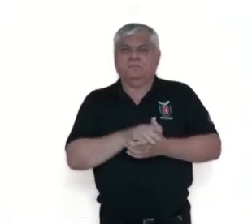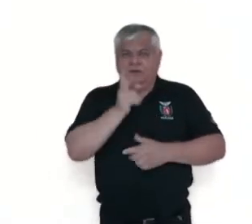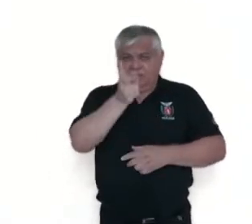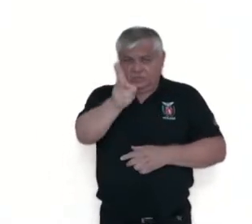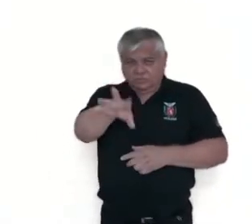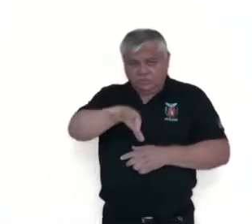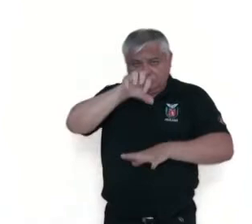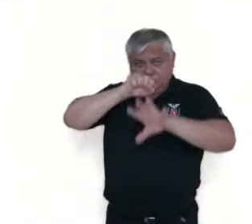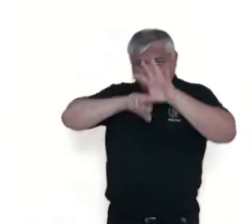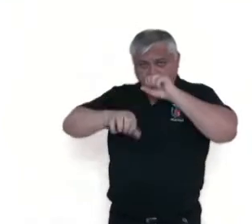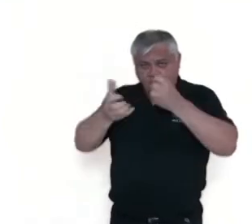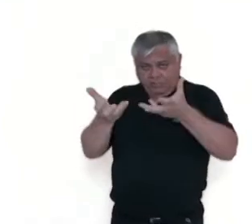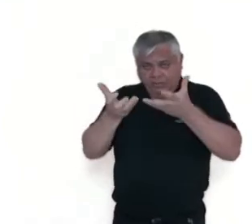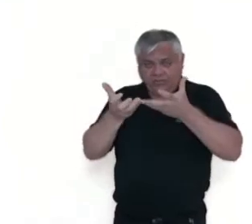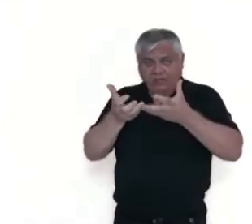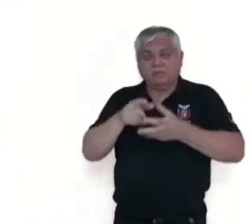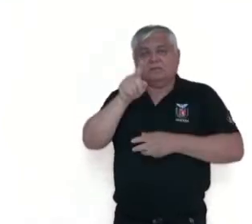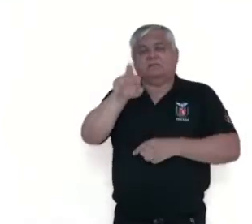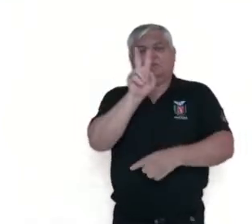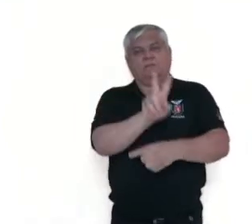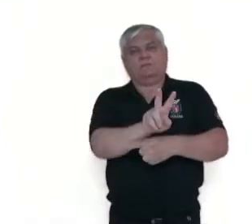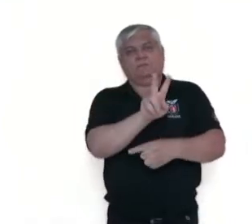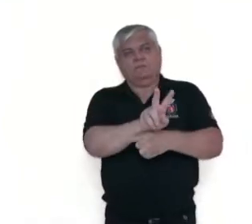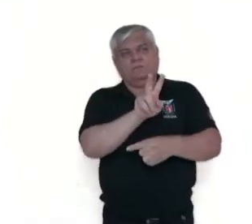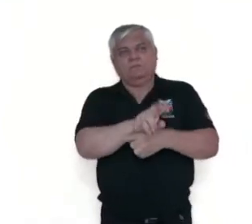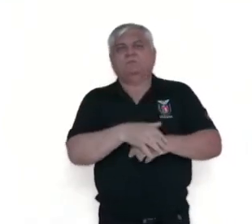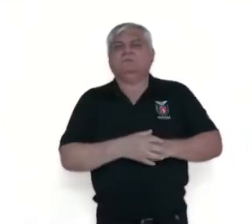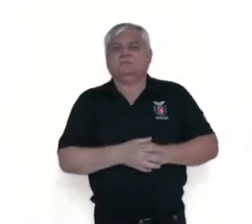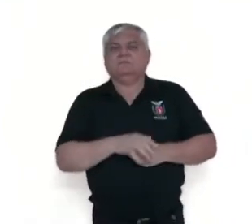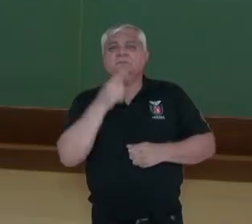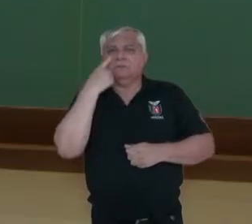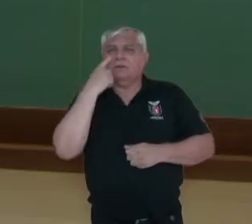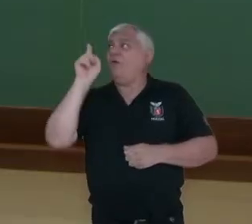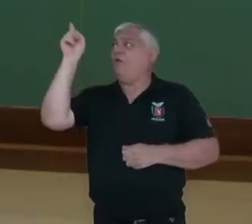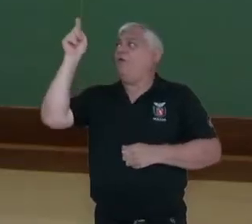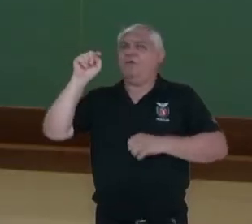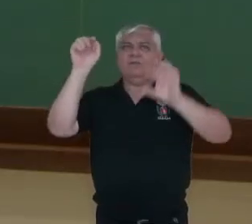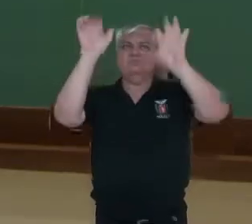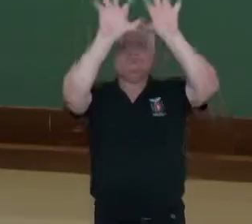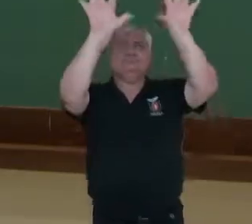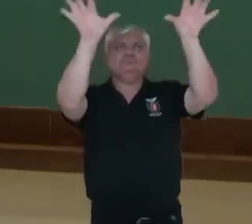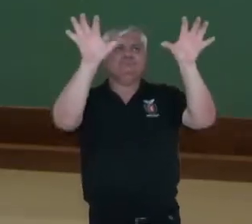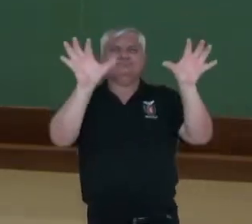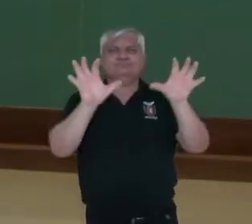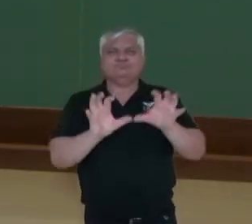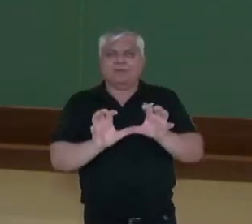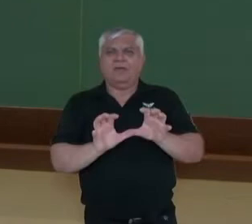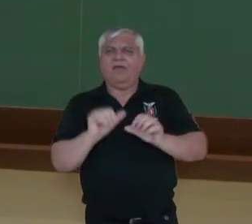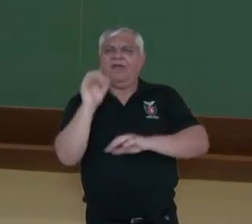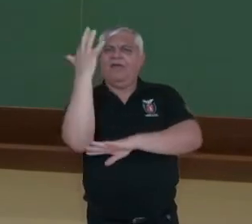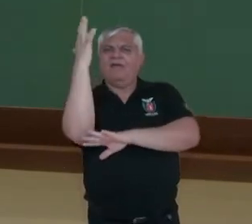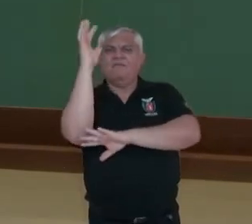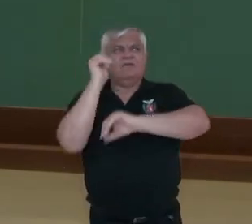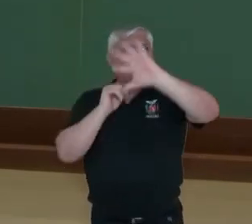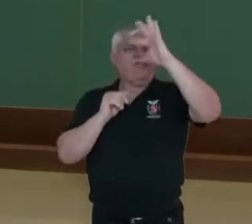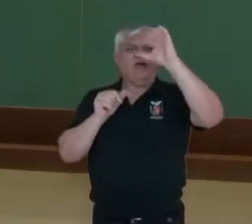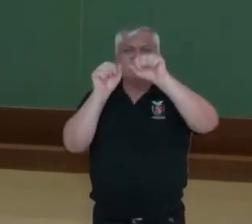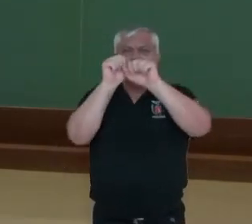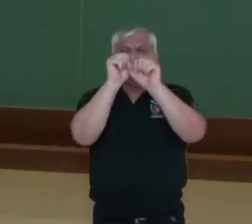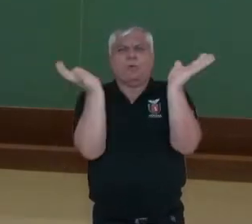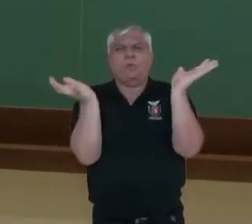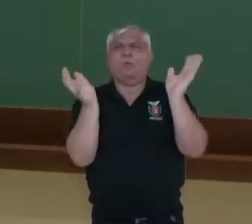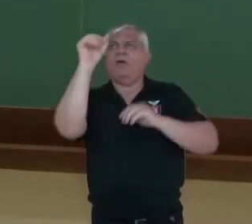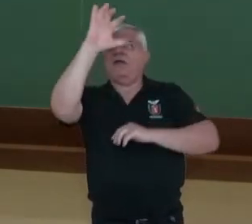continuar a respirar? Comece a preservar. Perceba aqui, SOS Mata Atlântica, que eu tenho a imagem de duas árvores caídas